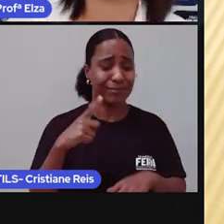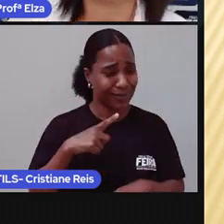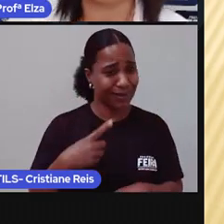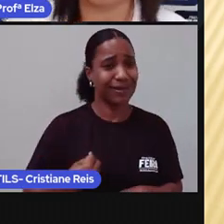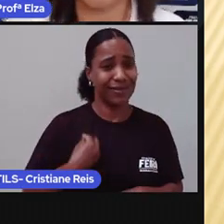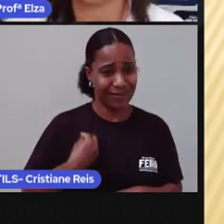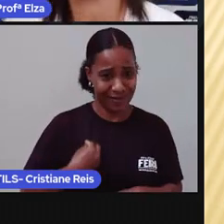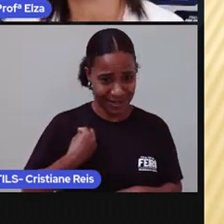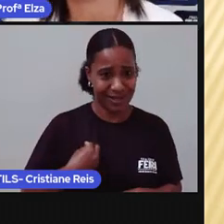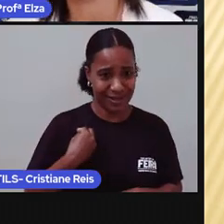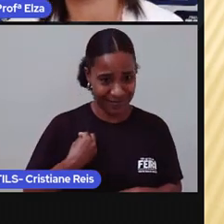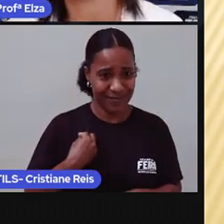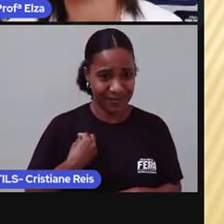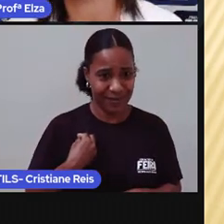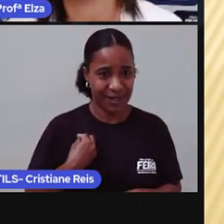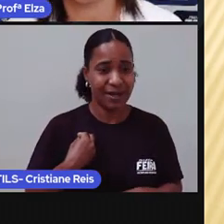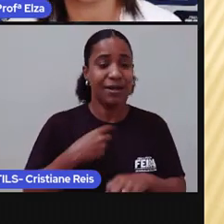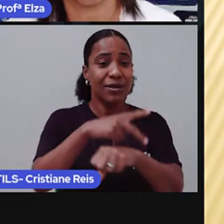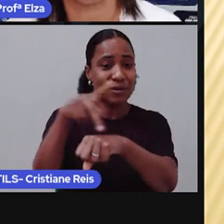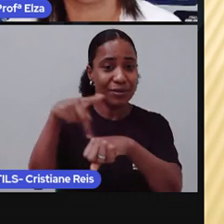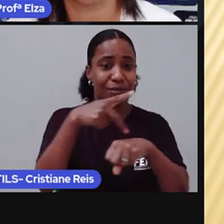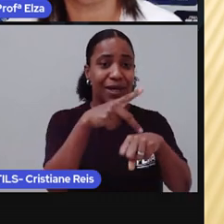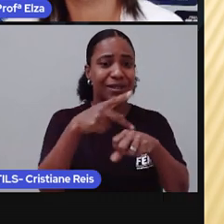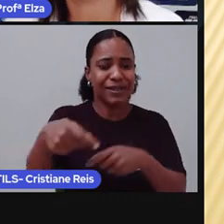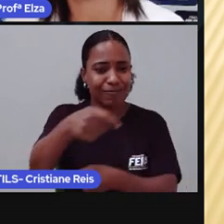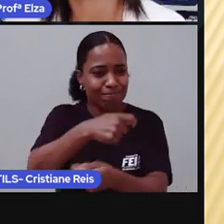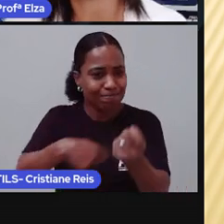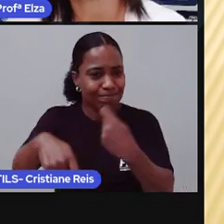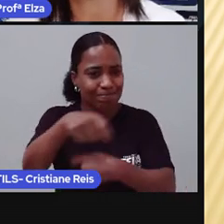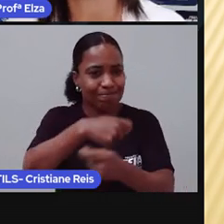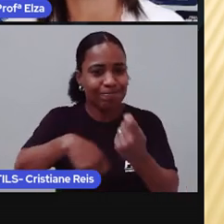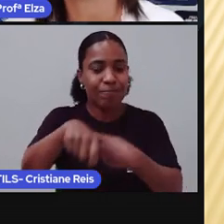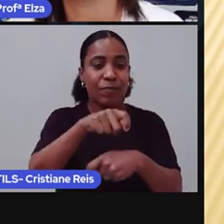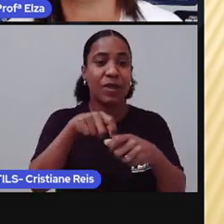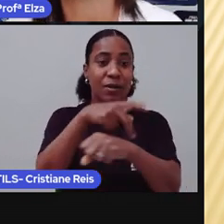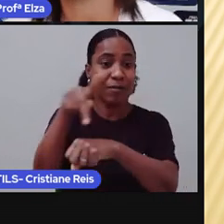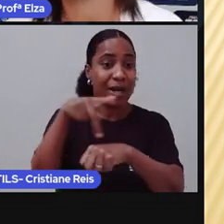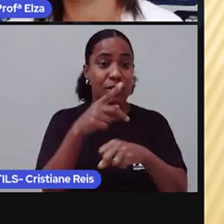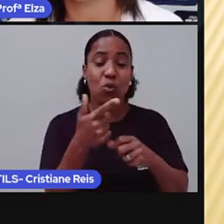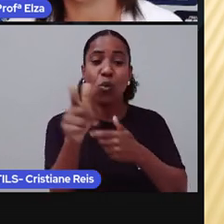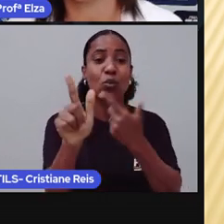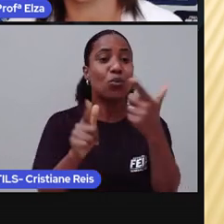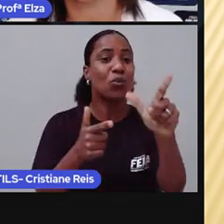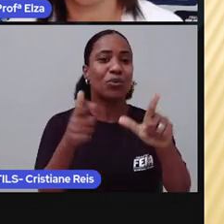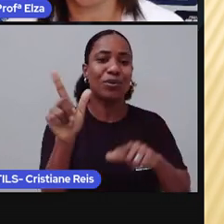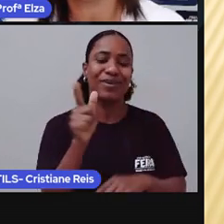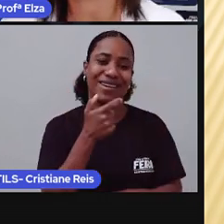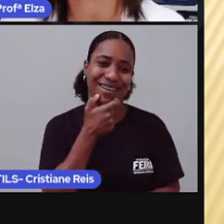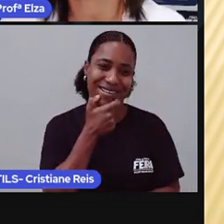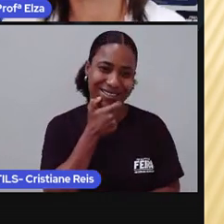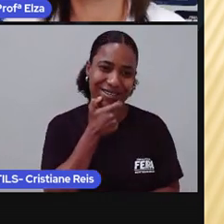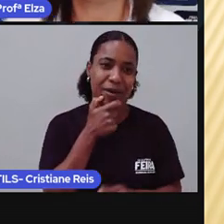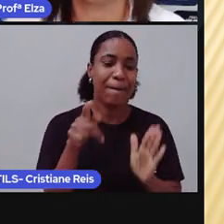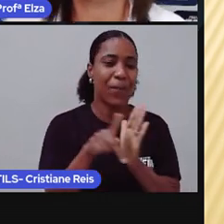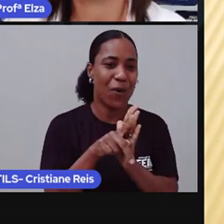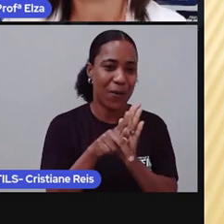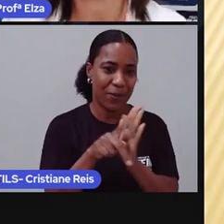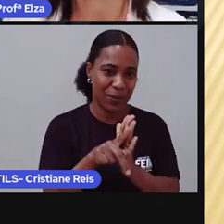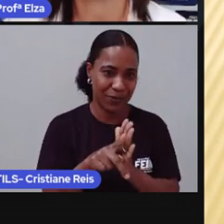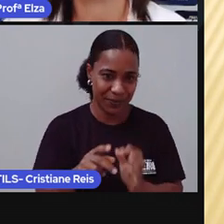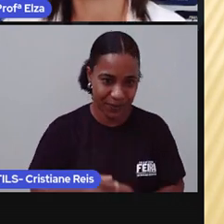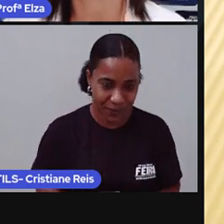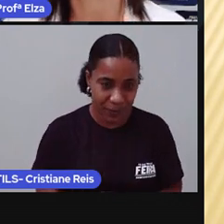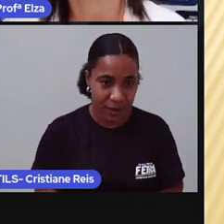país ampliar as negociações comerciais com países que falam a língua inglesa. E devido também